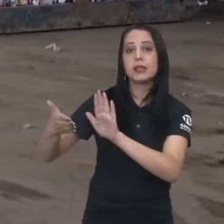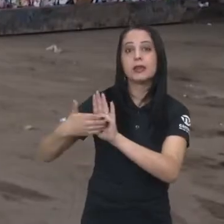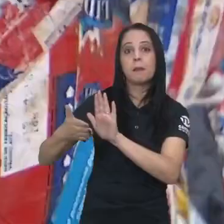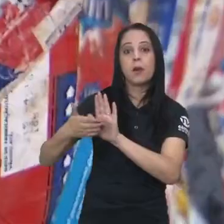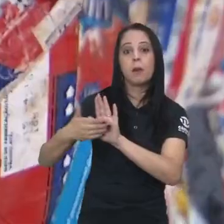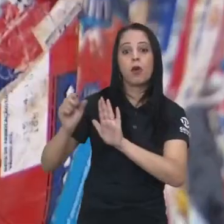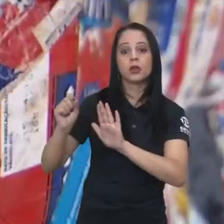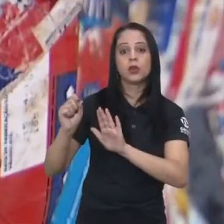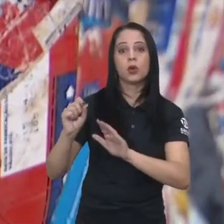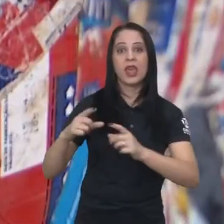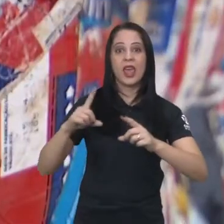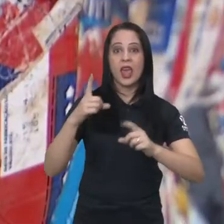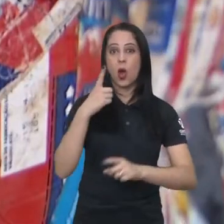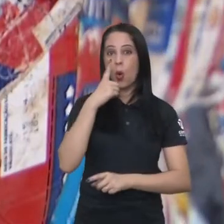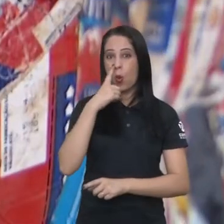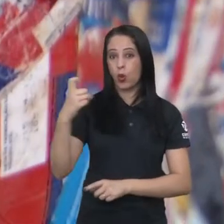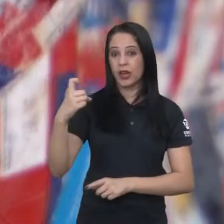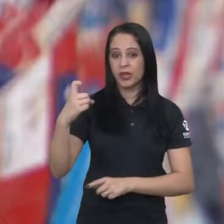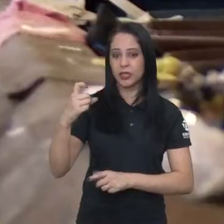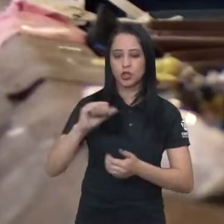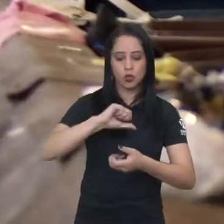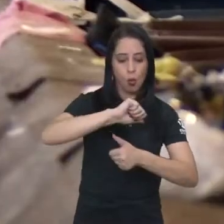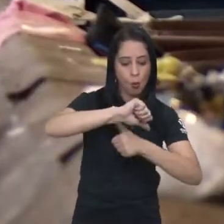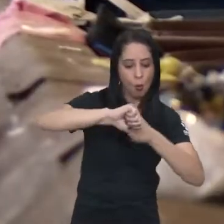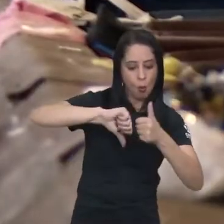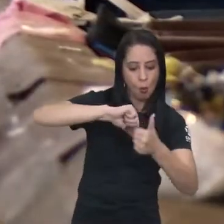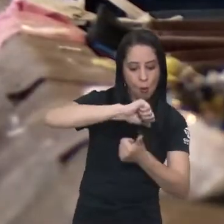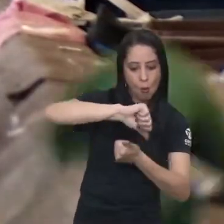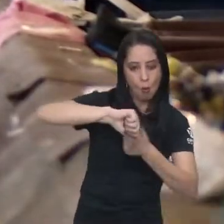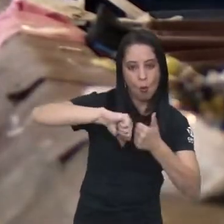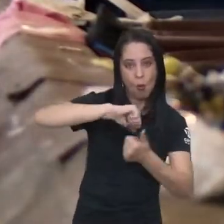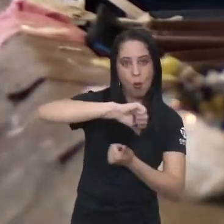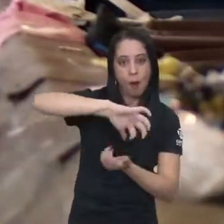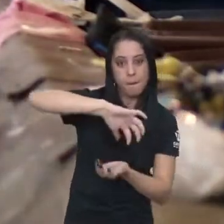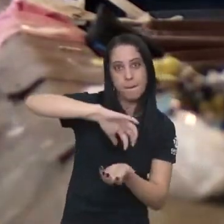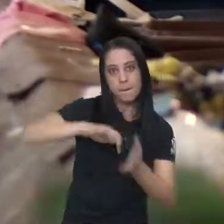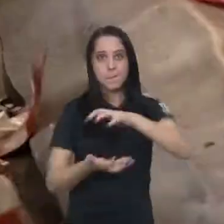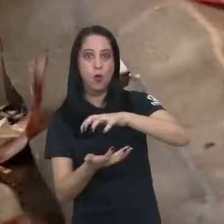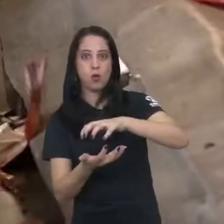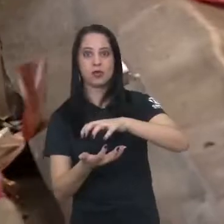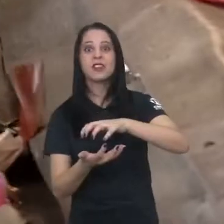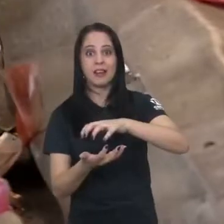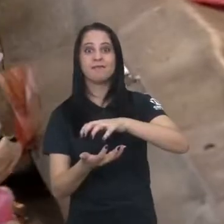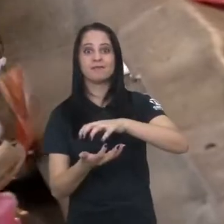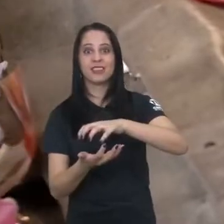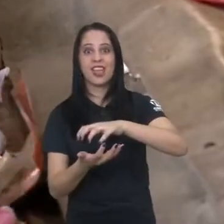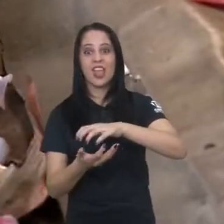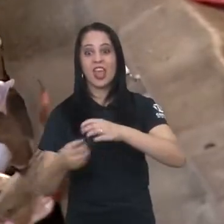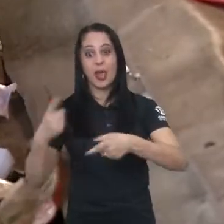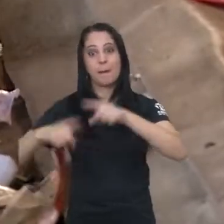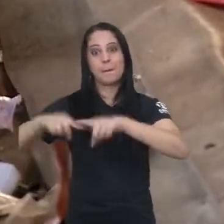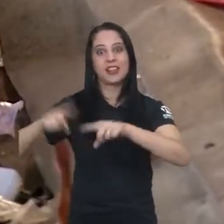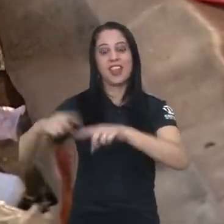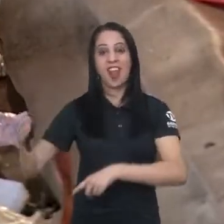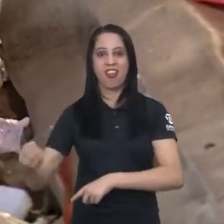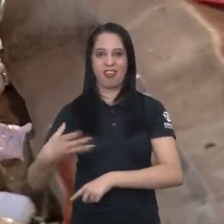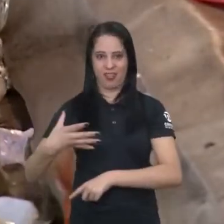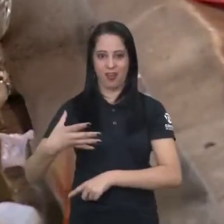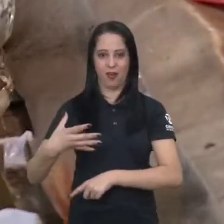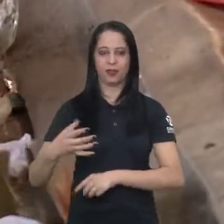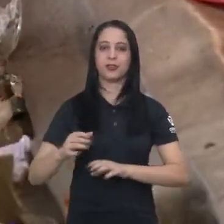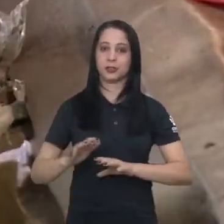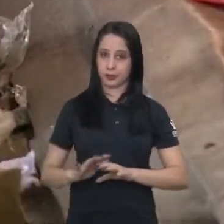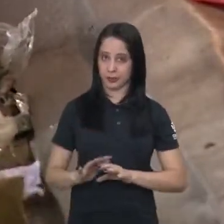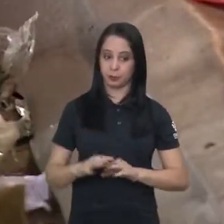propostas para reutilizar resíduos descartados na linha de produção, ou seja, materiais que foram jogados fora podem ser